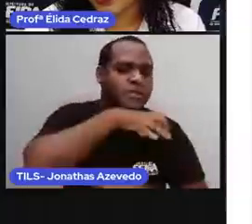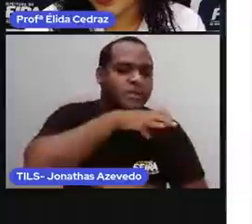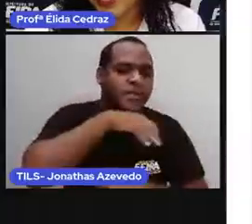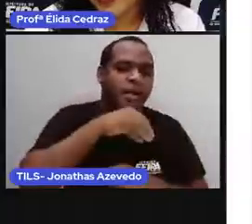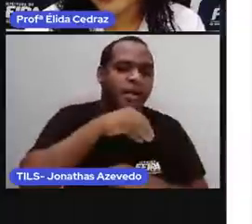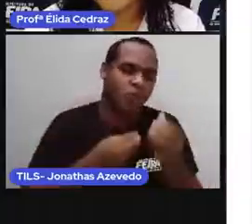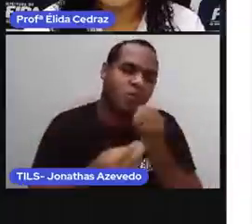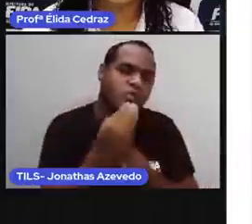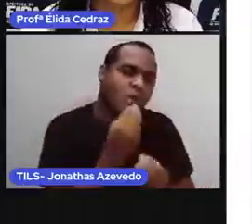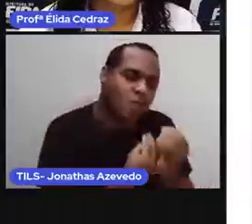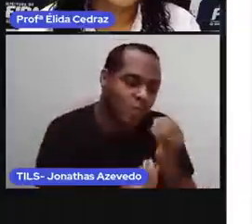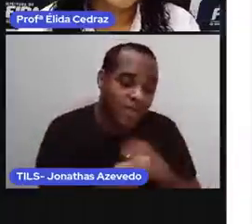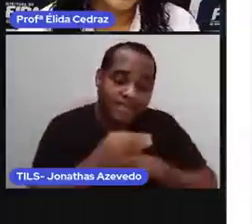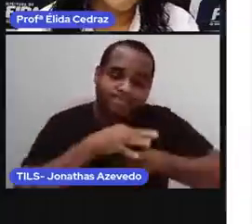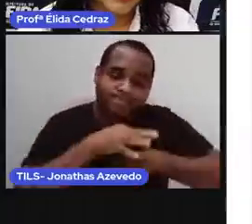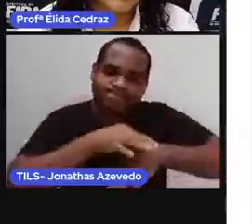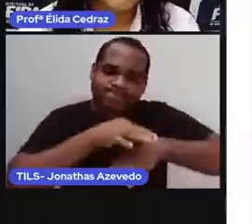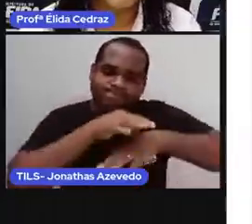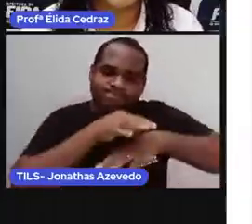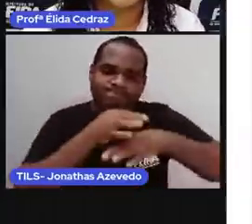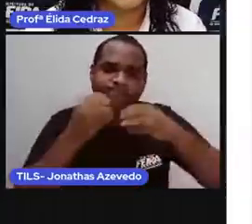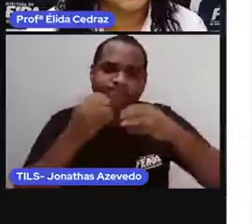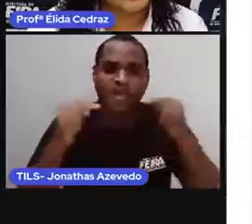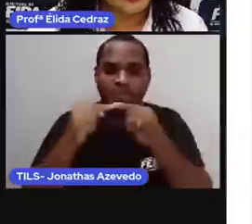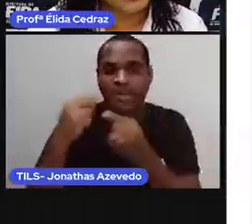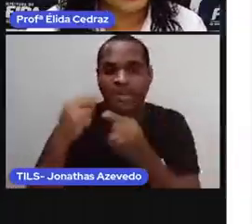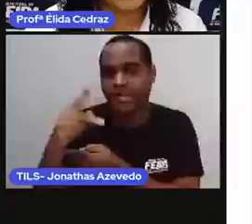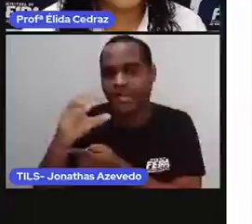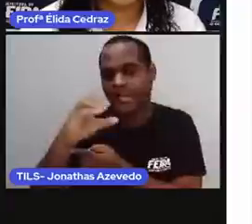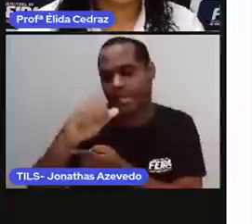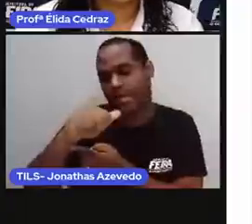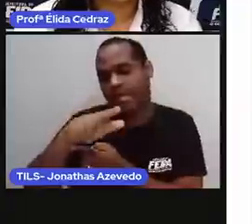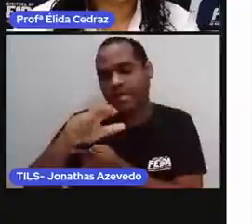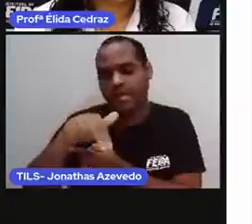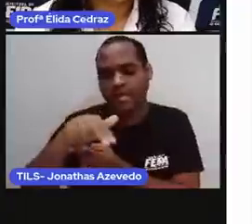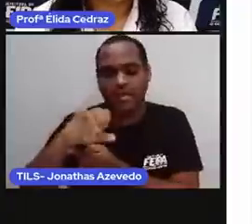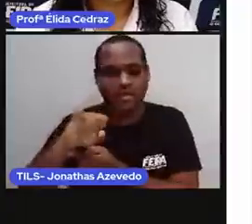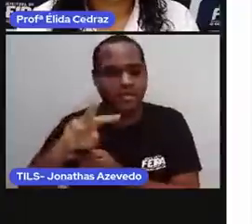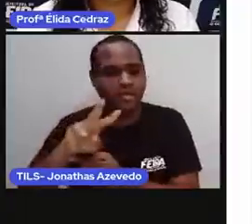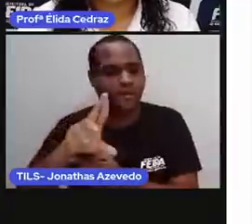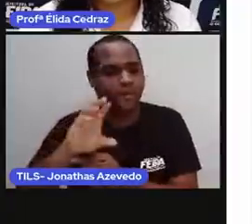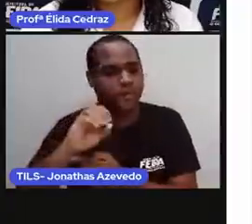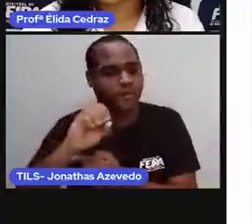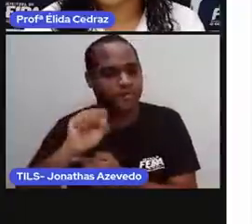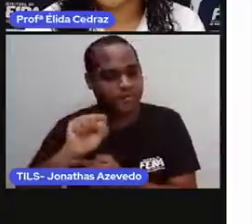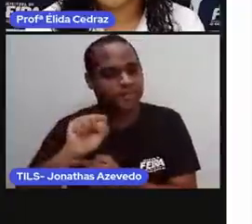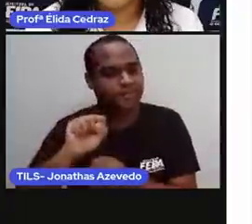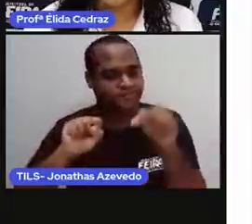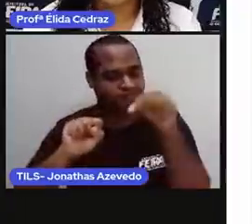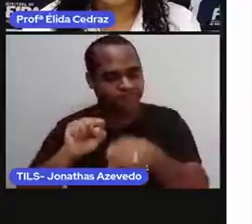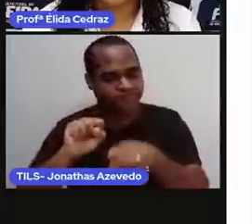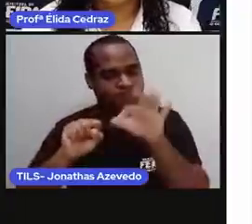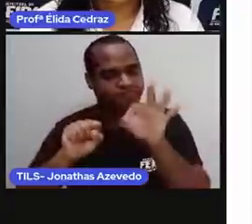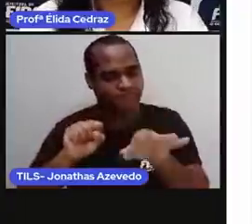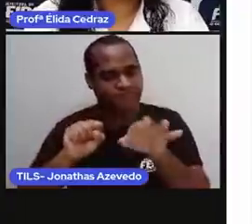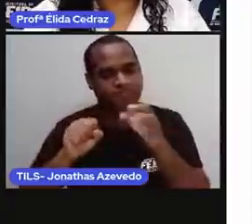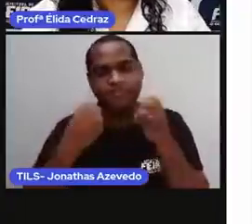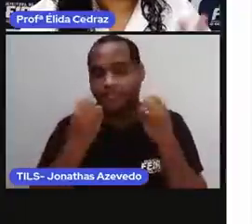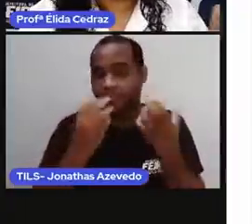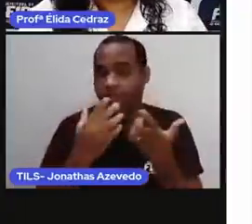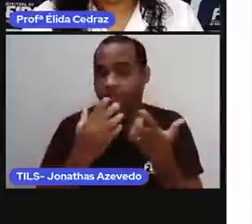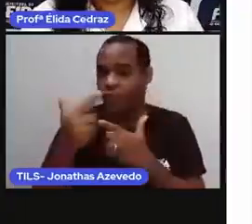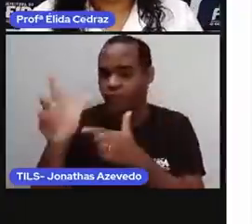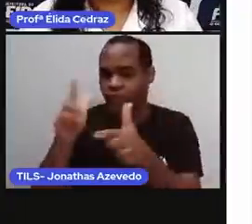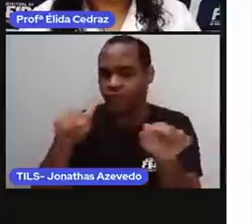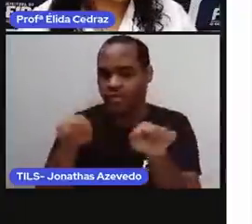alimentam de carne. Eles são chamados de carnívoros. E tem também aqueles que